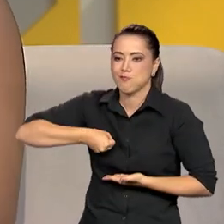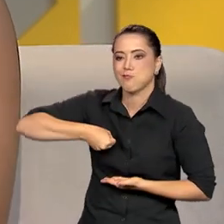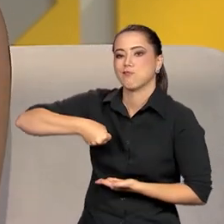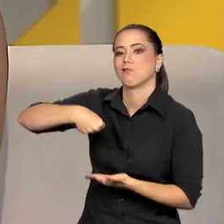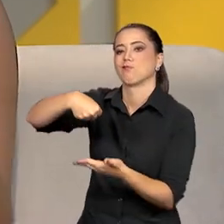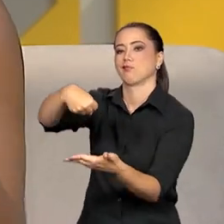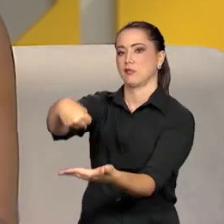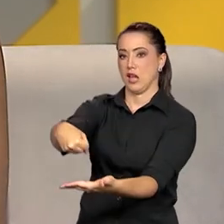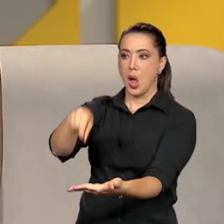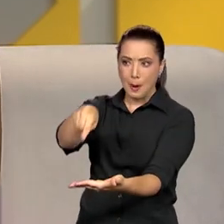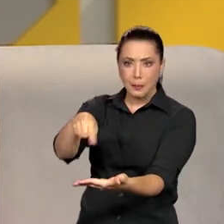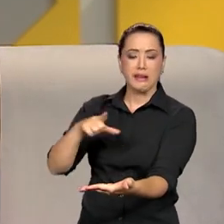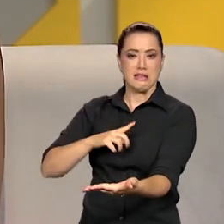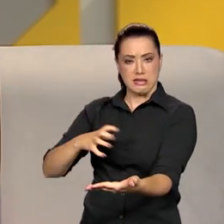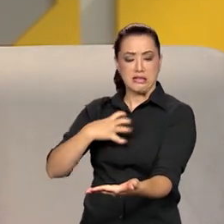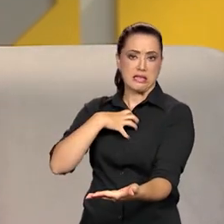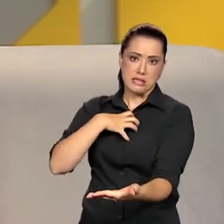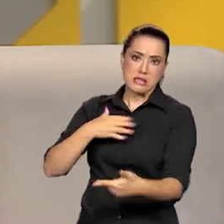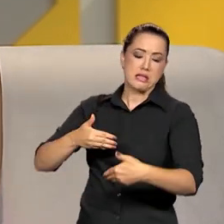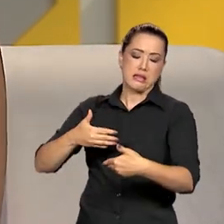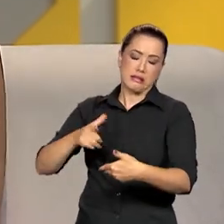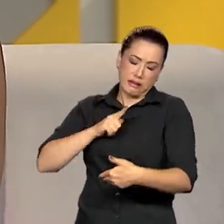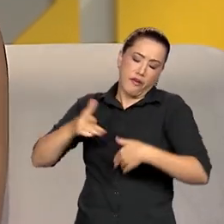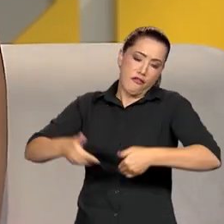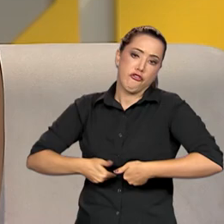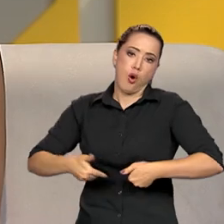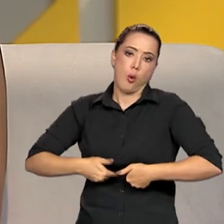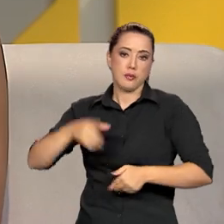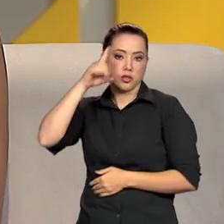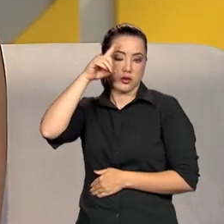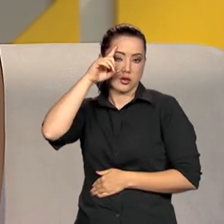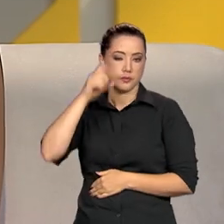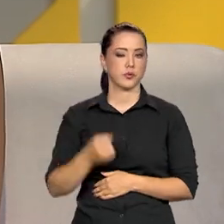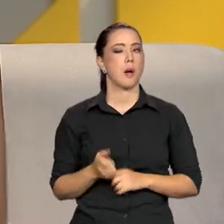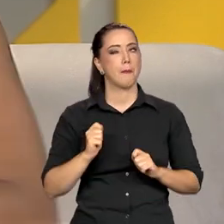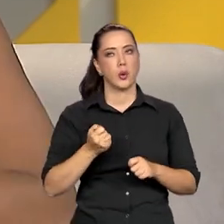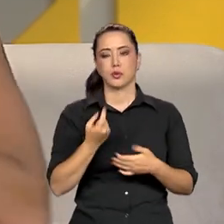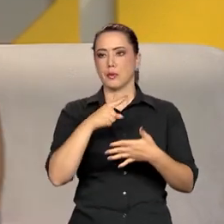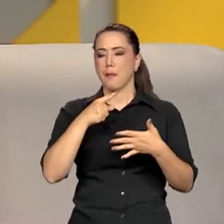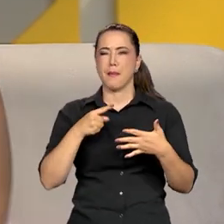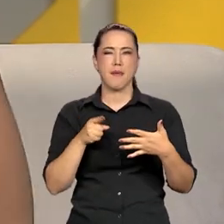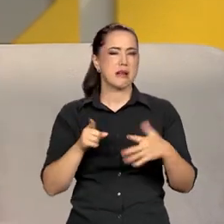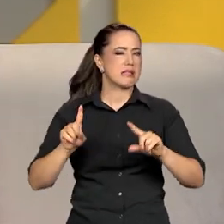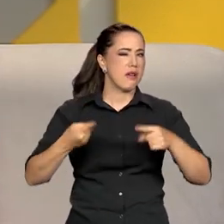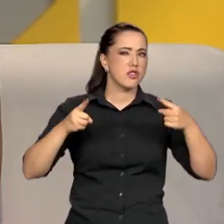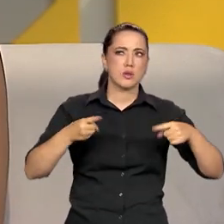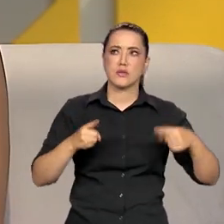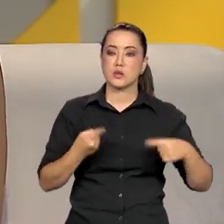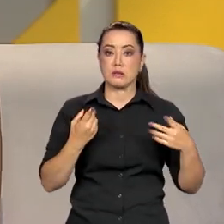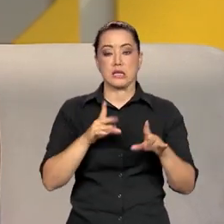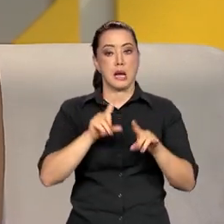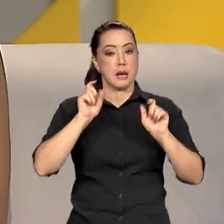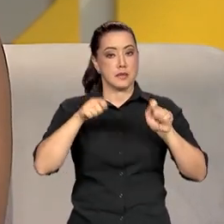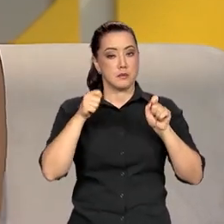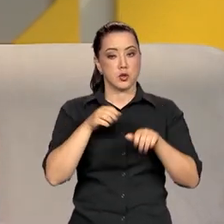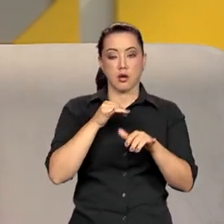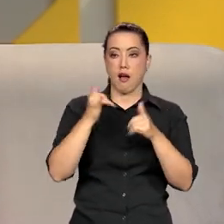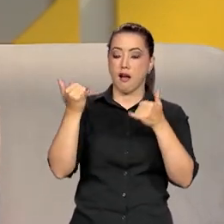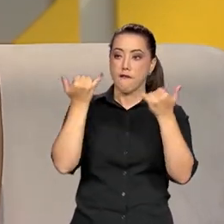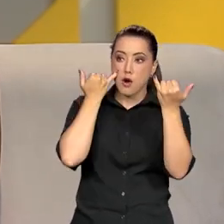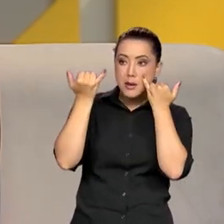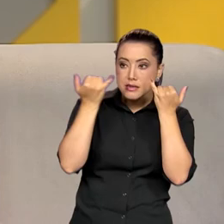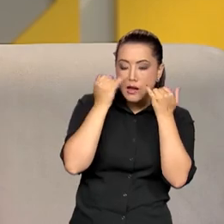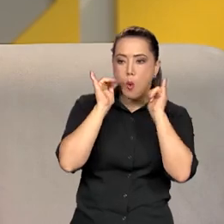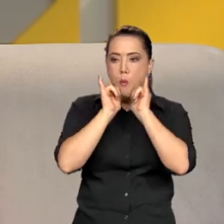Depois vem, eu posso numerar aqui muitos desafios, mas vem o desafio também da gente informar tudo o que a gente está fazendo, porque vale lembrar